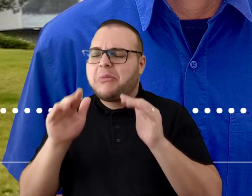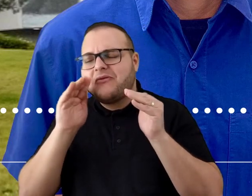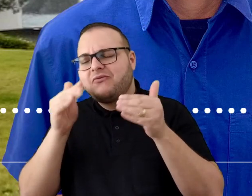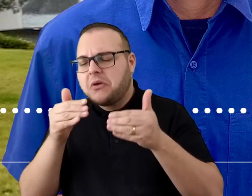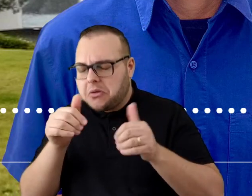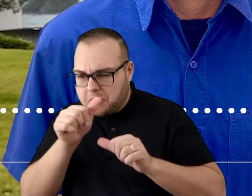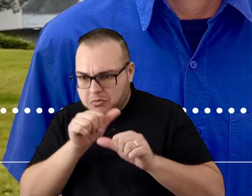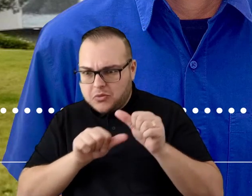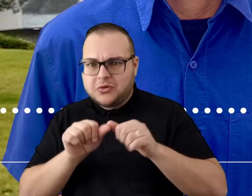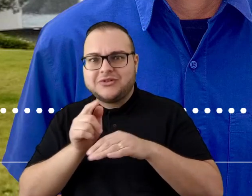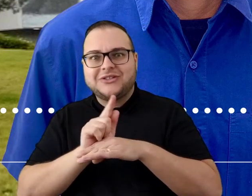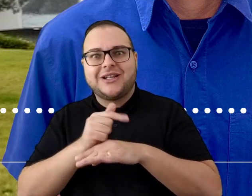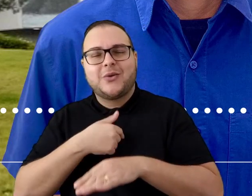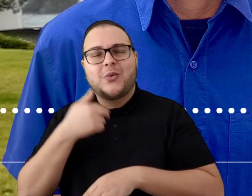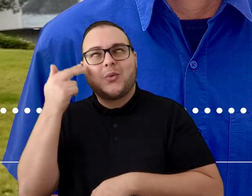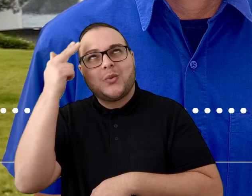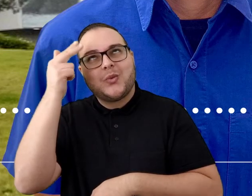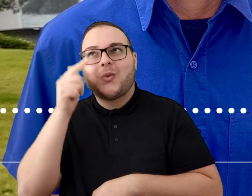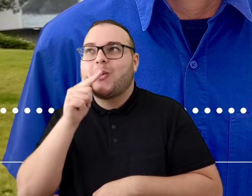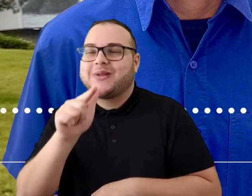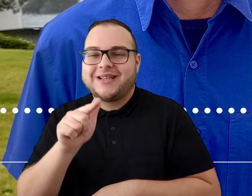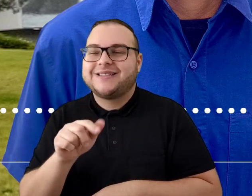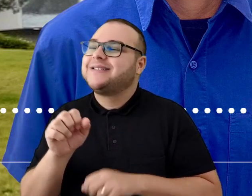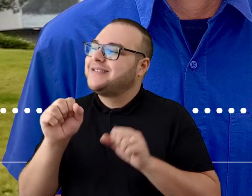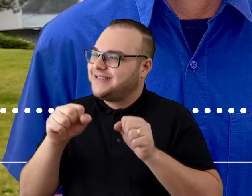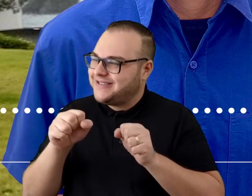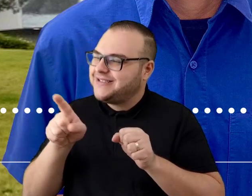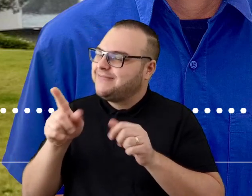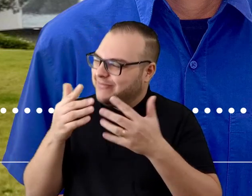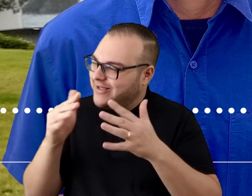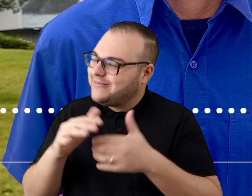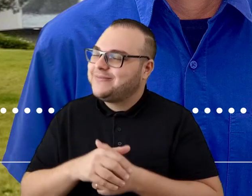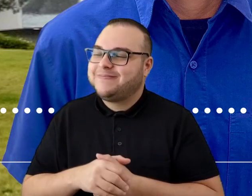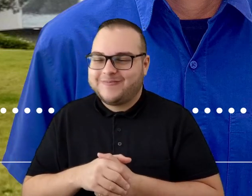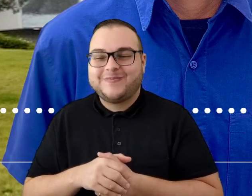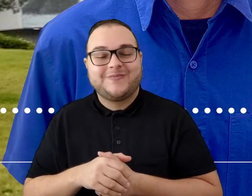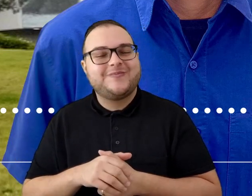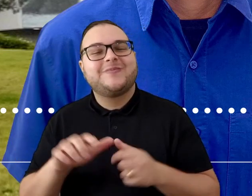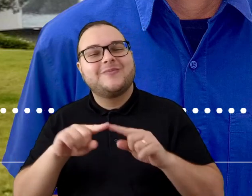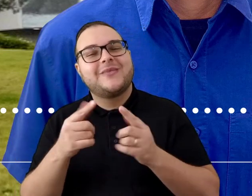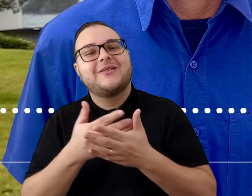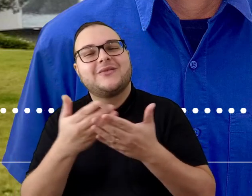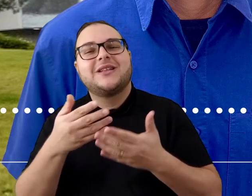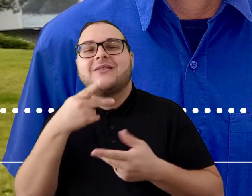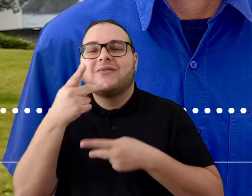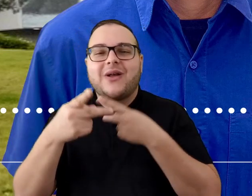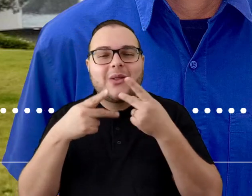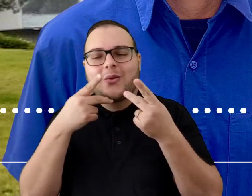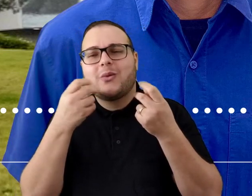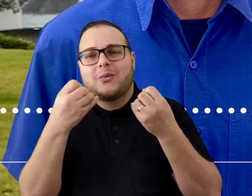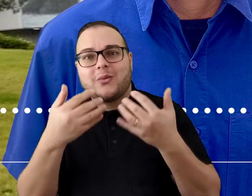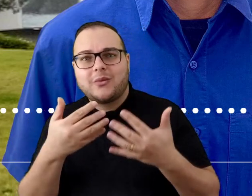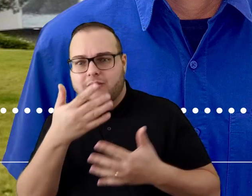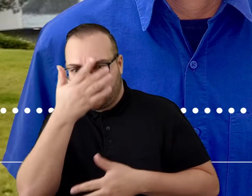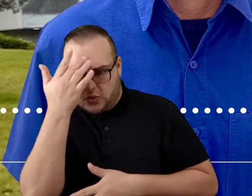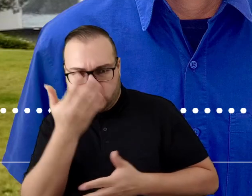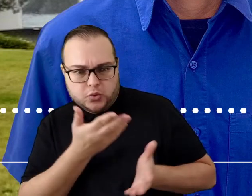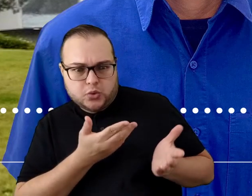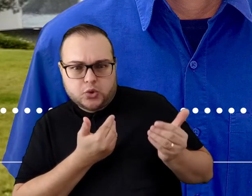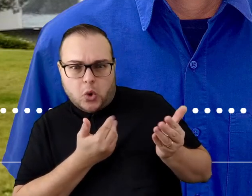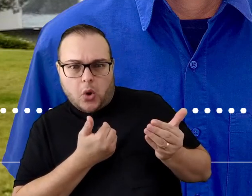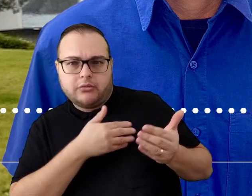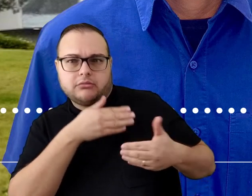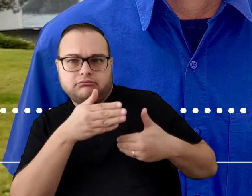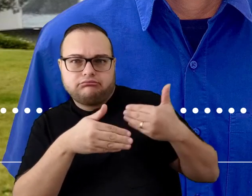trabalhei. Foi um sonho, né? Merecido, né, Jati? Mas assim, igual vocês falaram aí, né? E os mais novos, né?